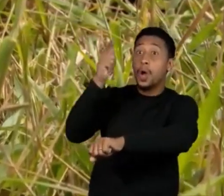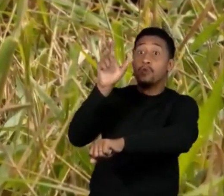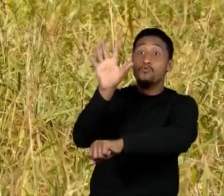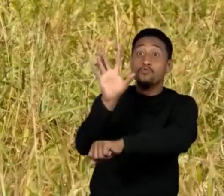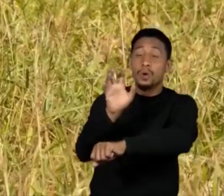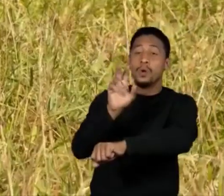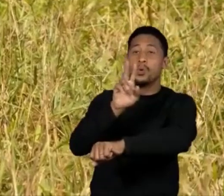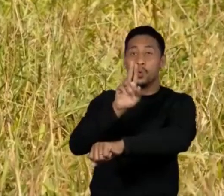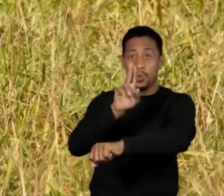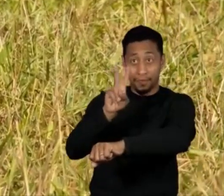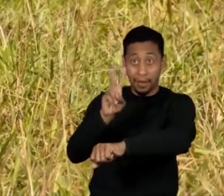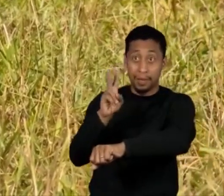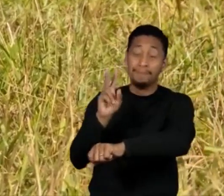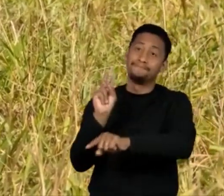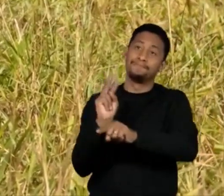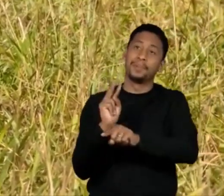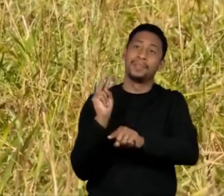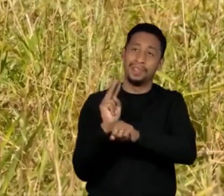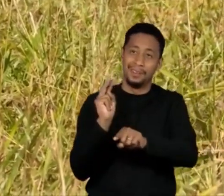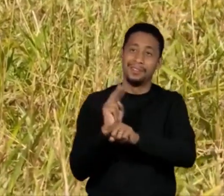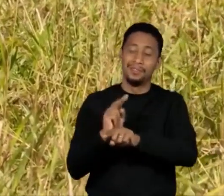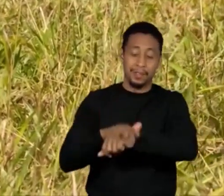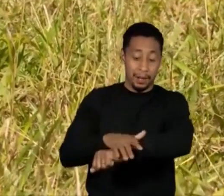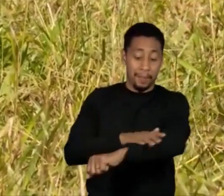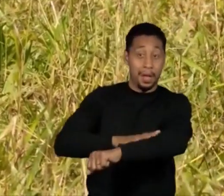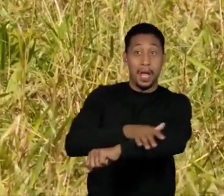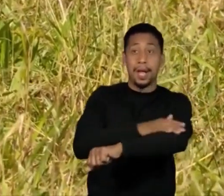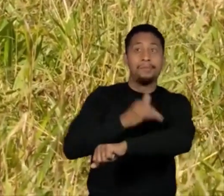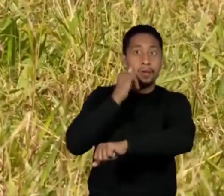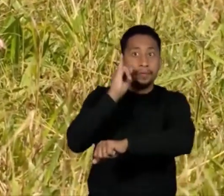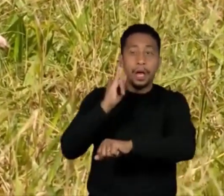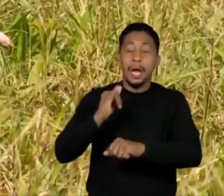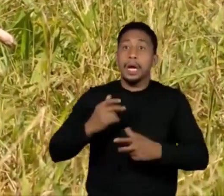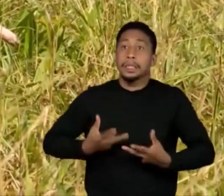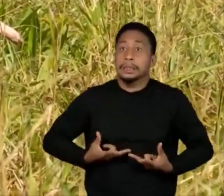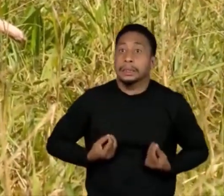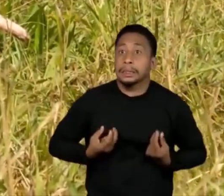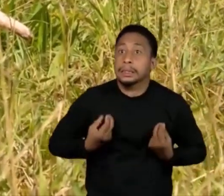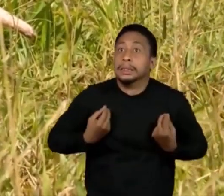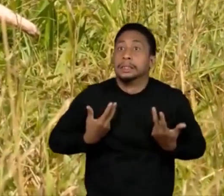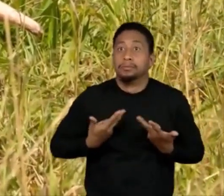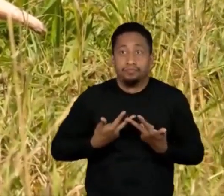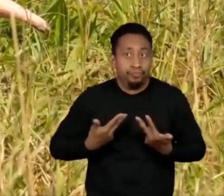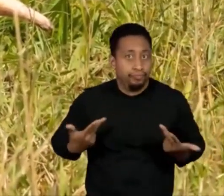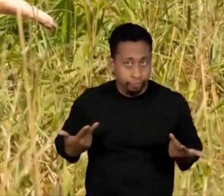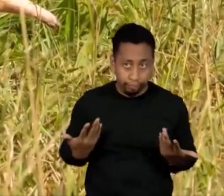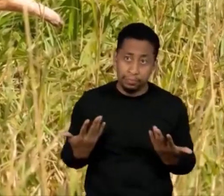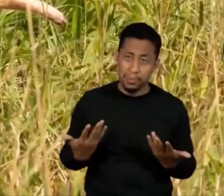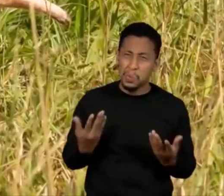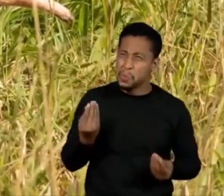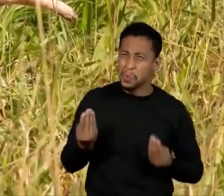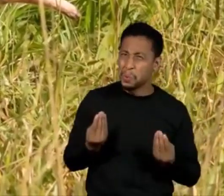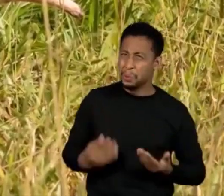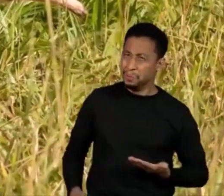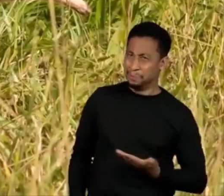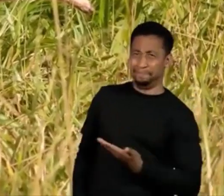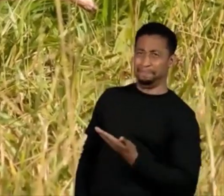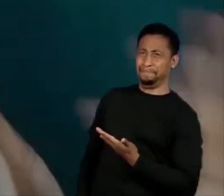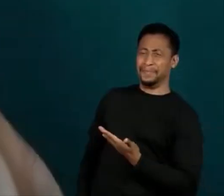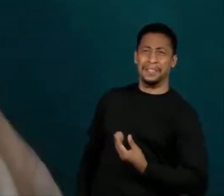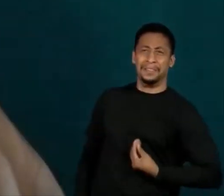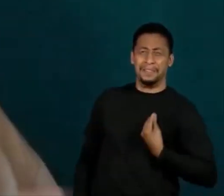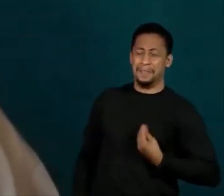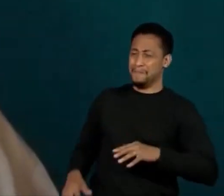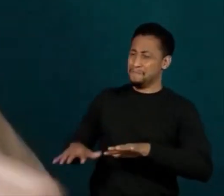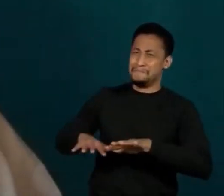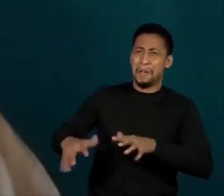UV, então protege a pele de lesões, de câncer. Então, assim, como que um animal desse que vive no cerrado, que